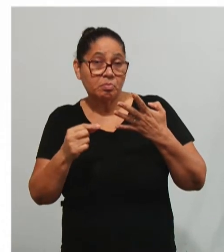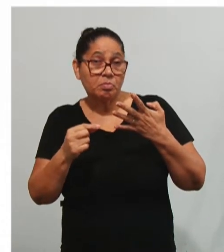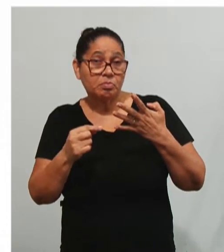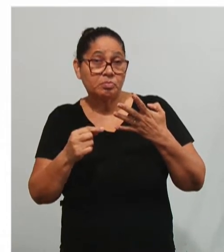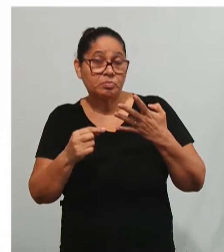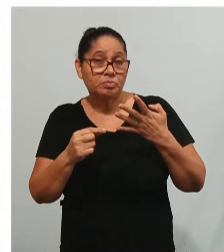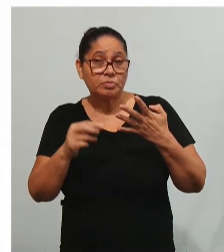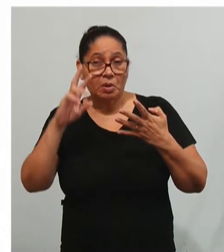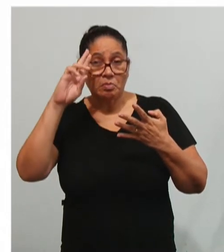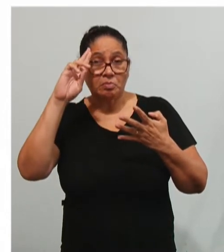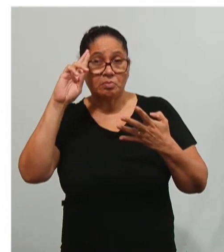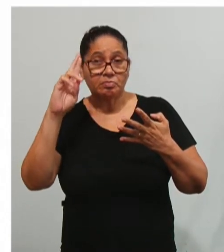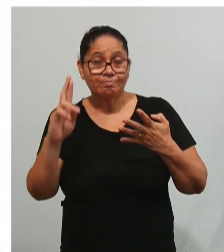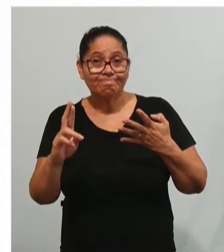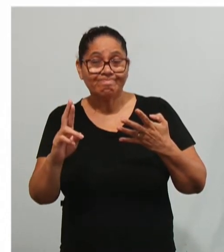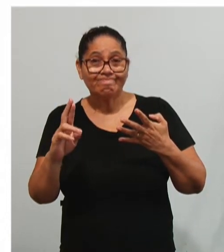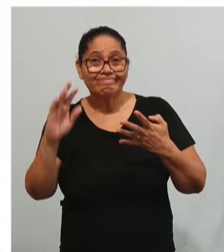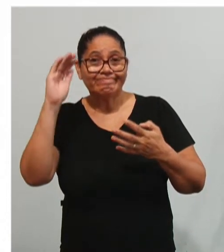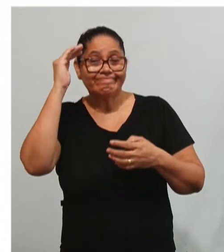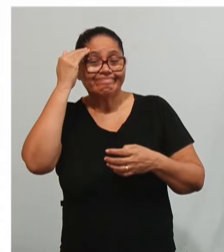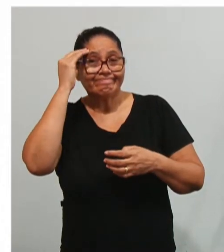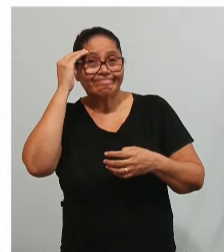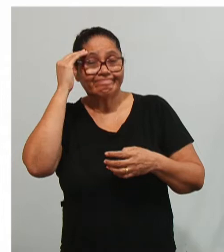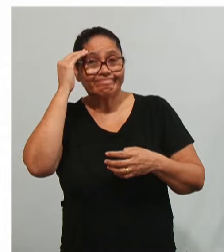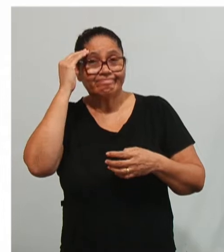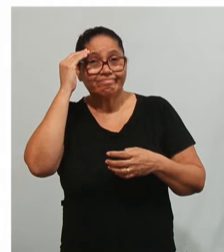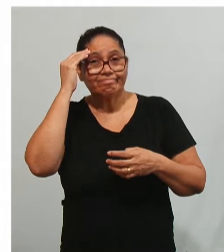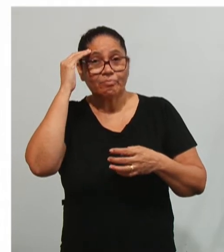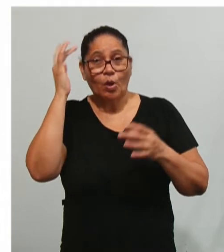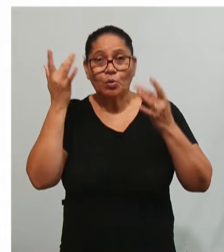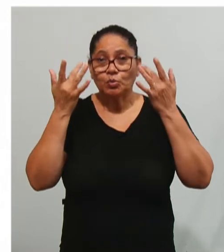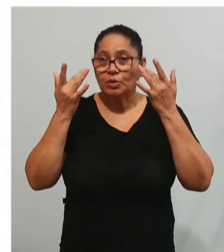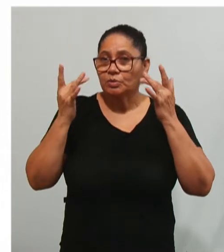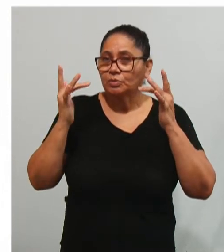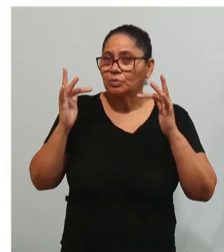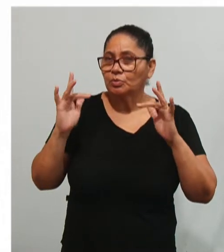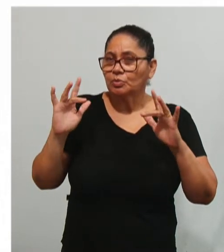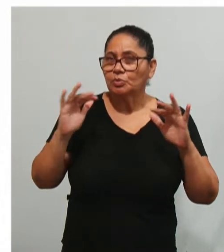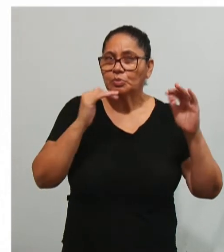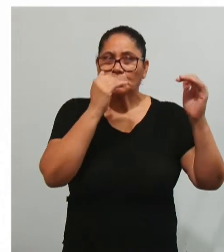racionalidade. precisa compreender que a natureza do processo